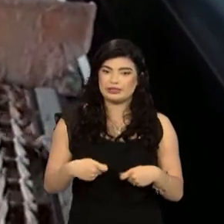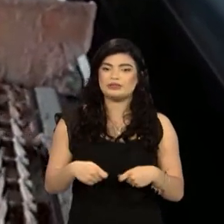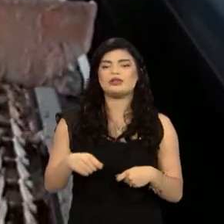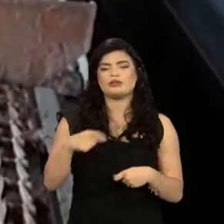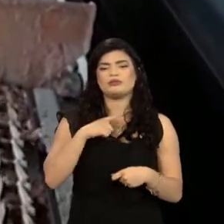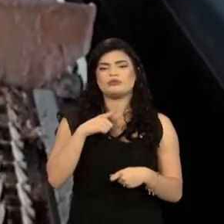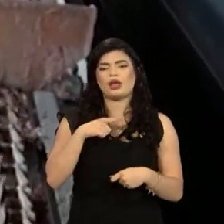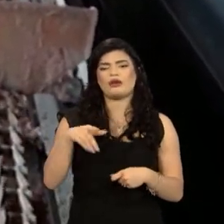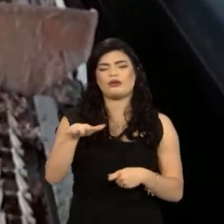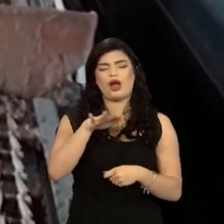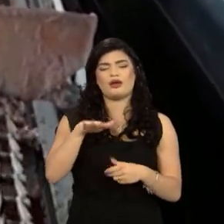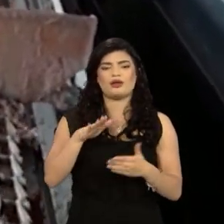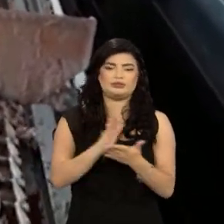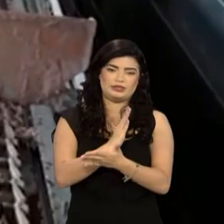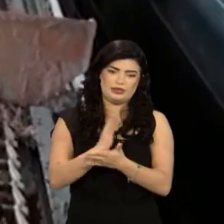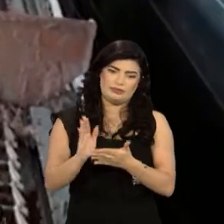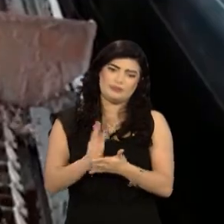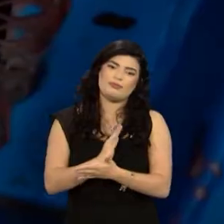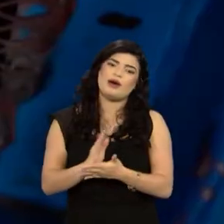segregado,